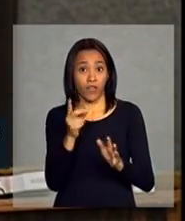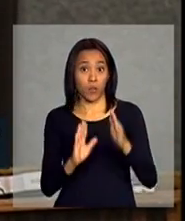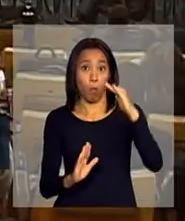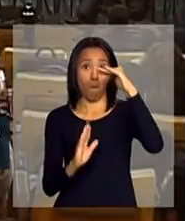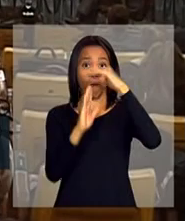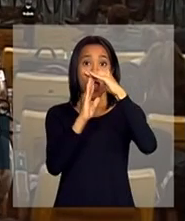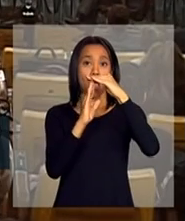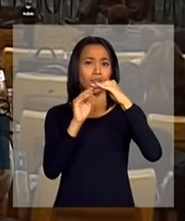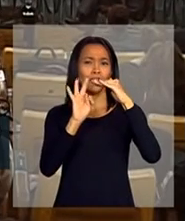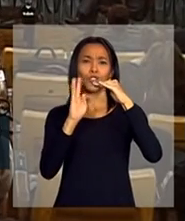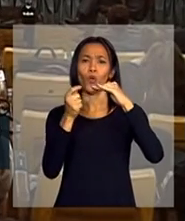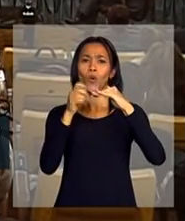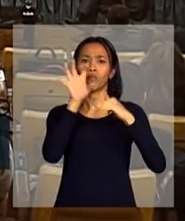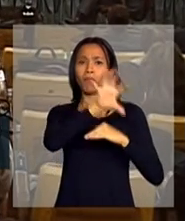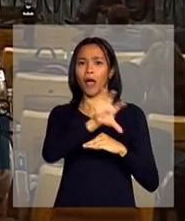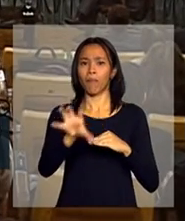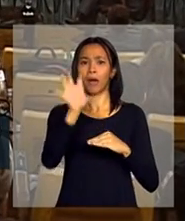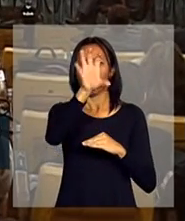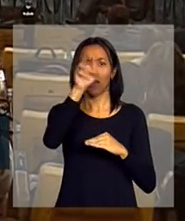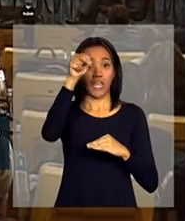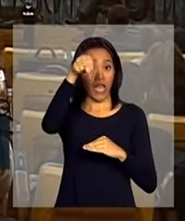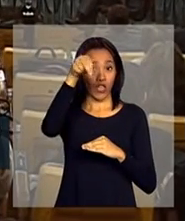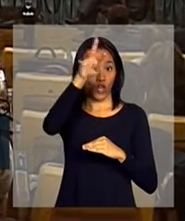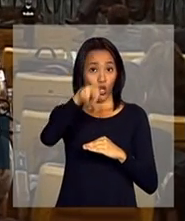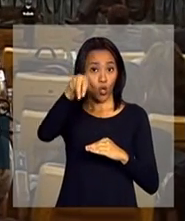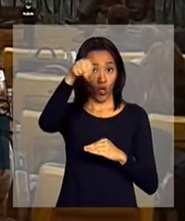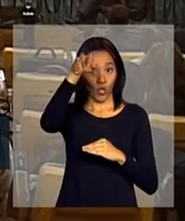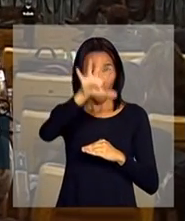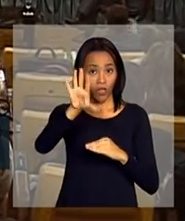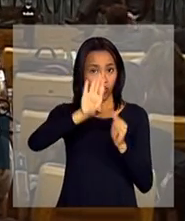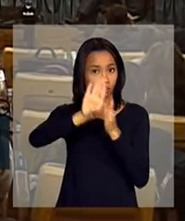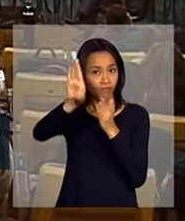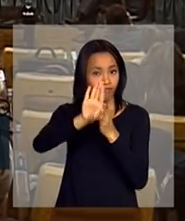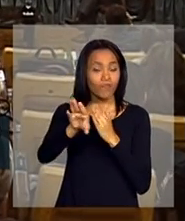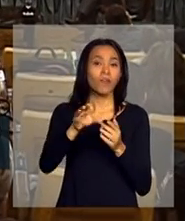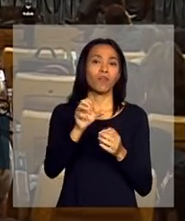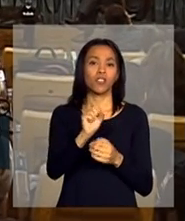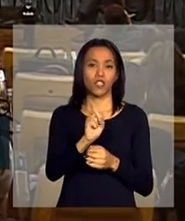todas as regiões brasileiras, com exceção do Nordeste, mas tem Centro-Oeste, Sul,